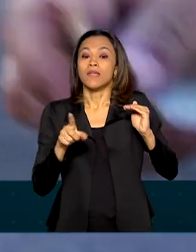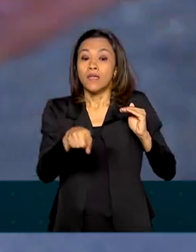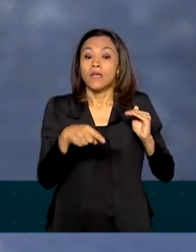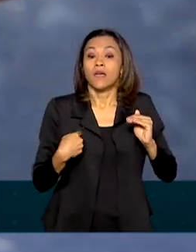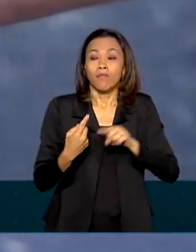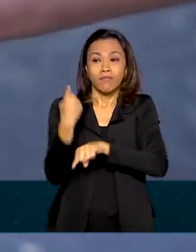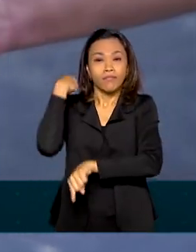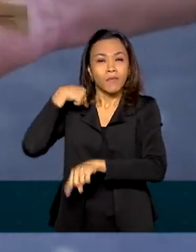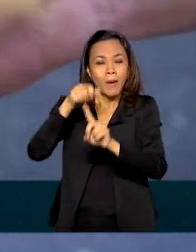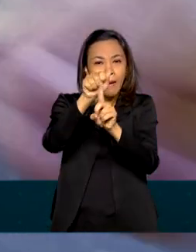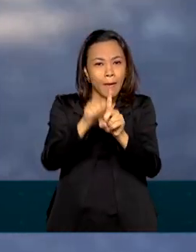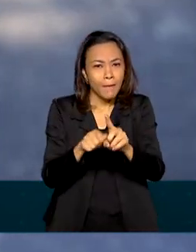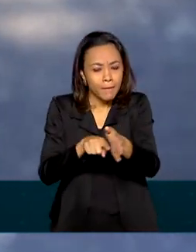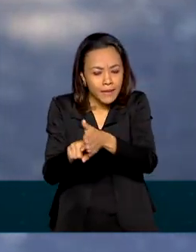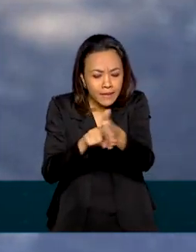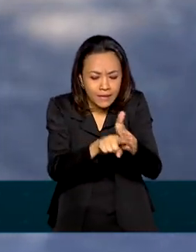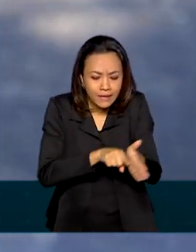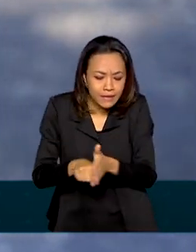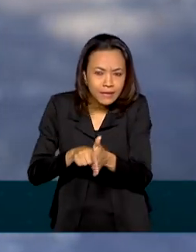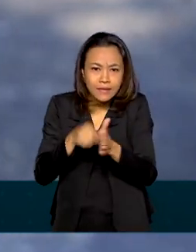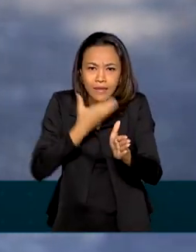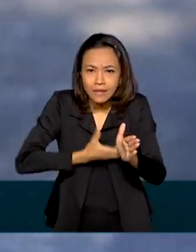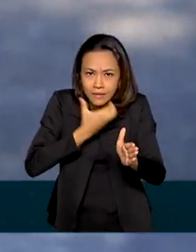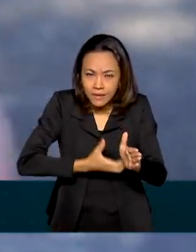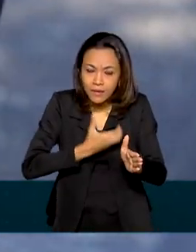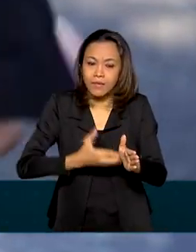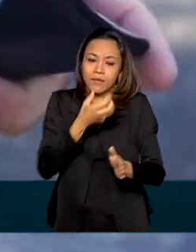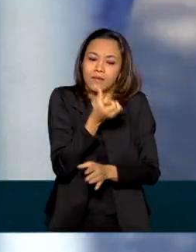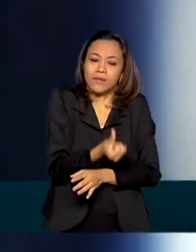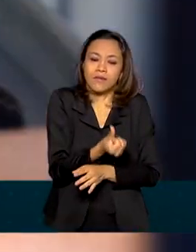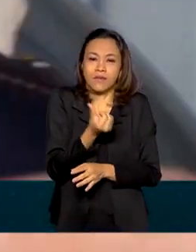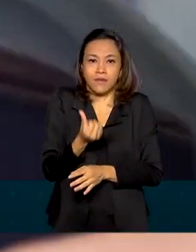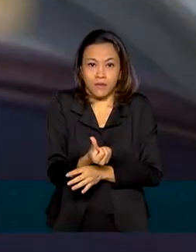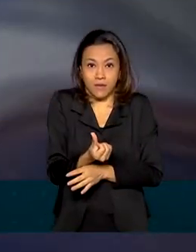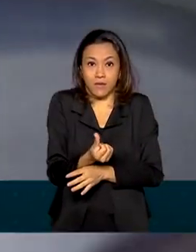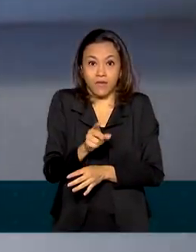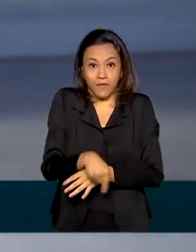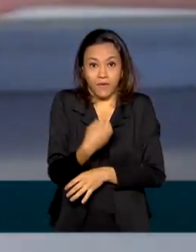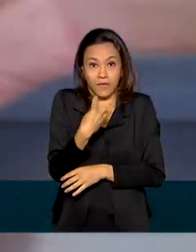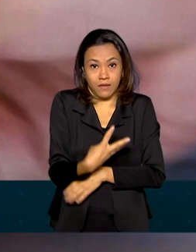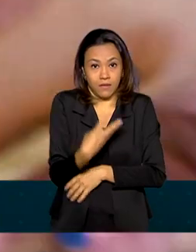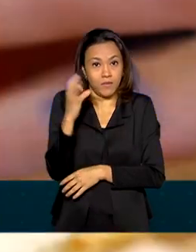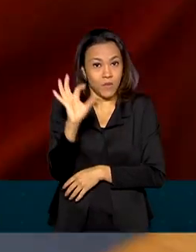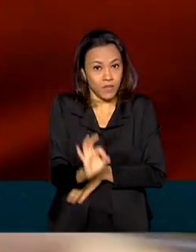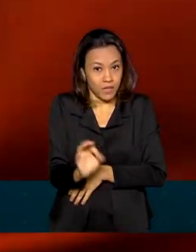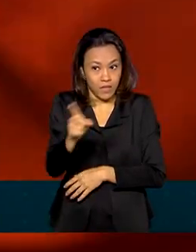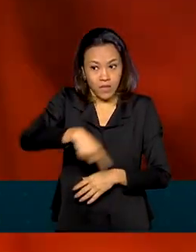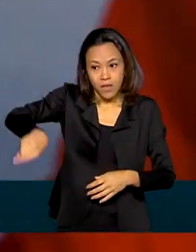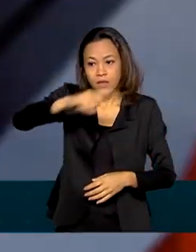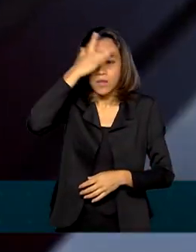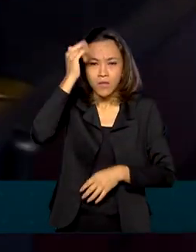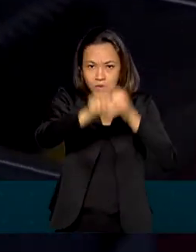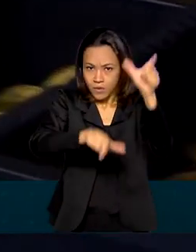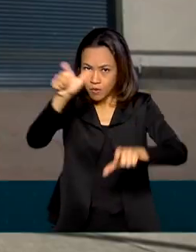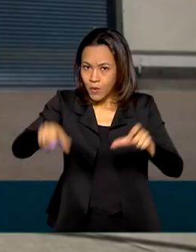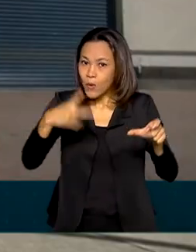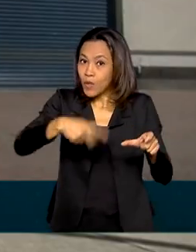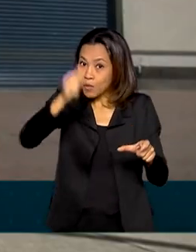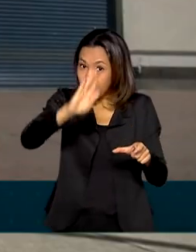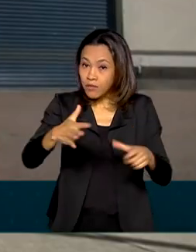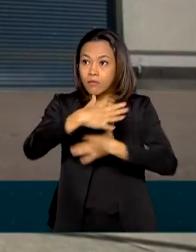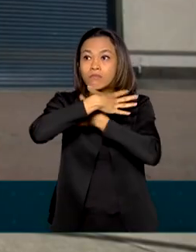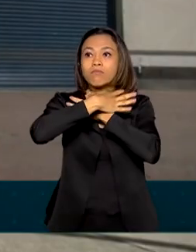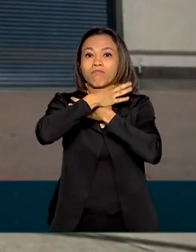pela Confederação Nacional do Comércio, 66,3% dos consumidores brasileiros estão